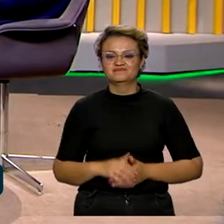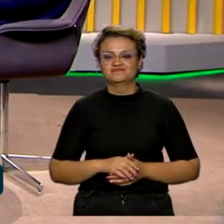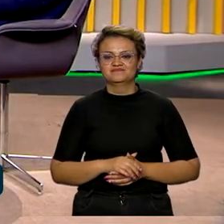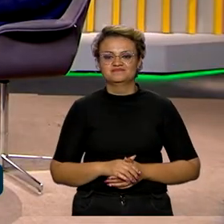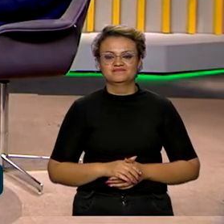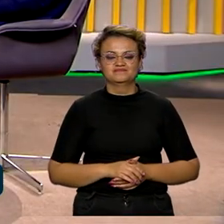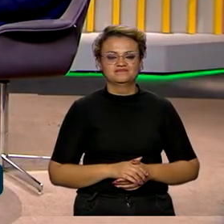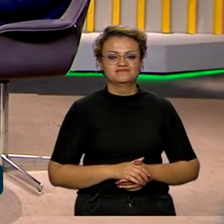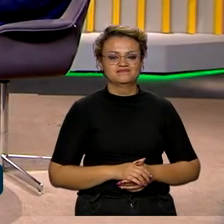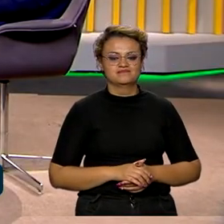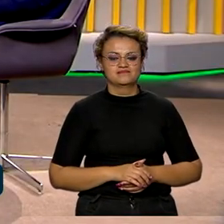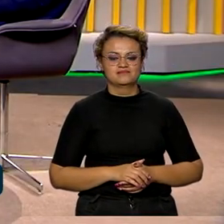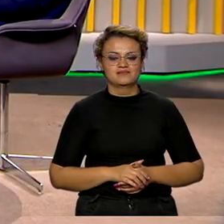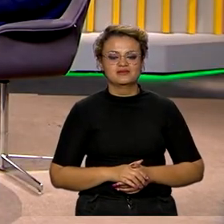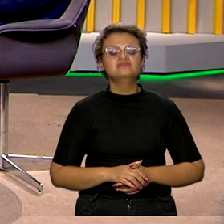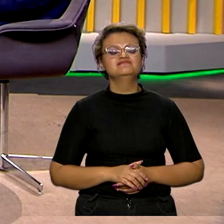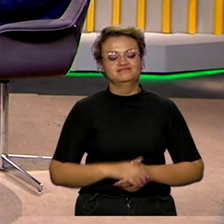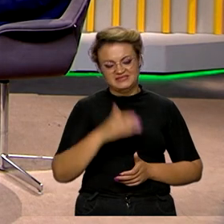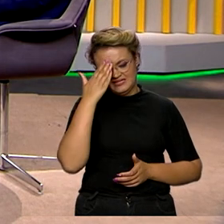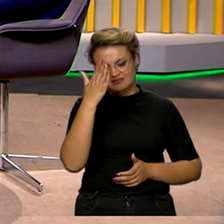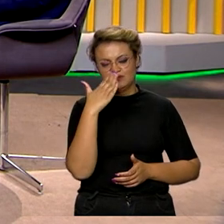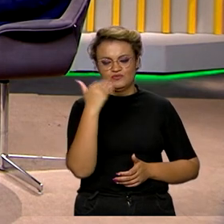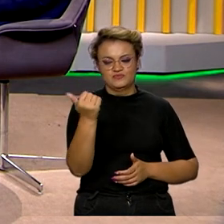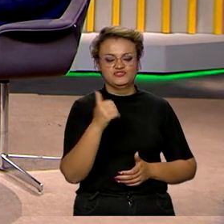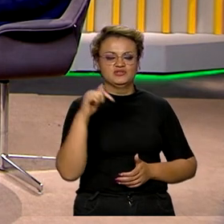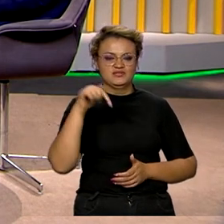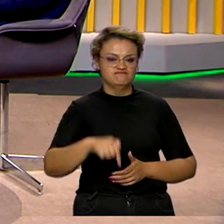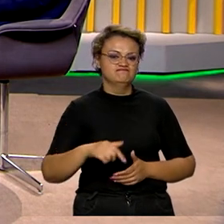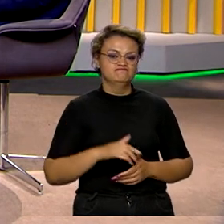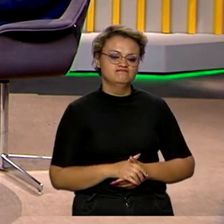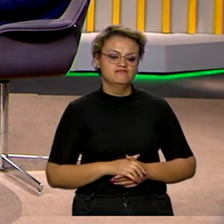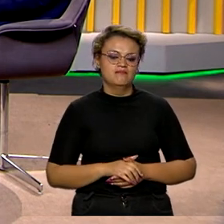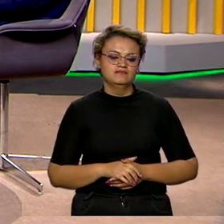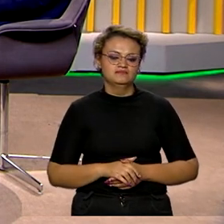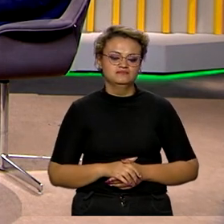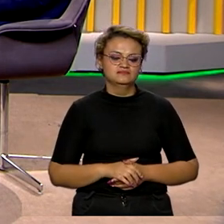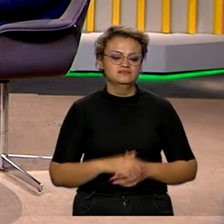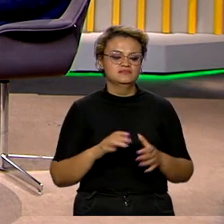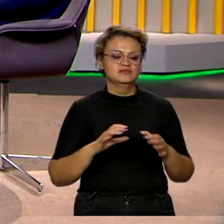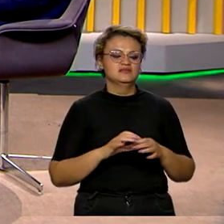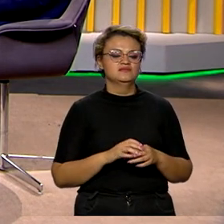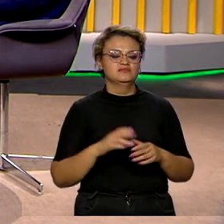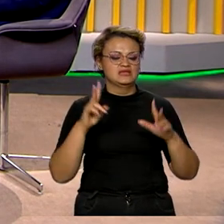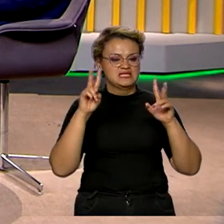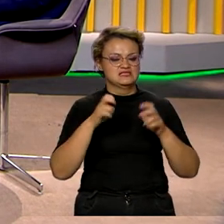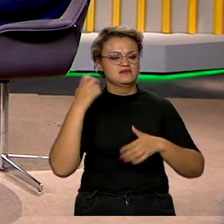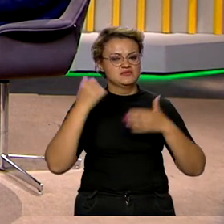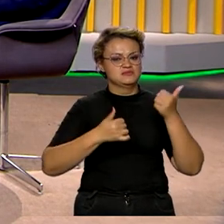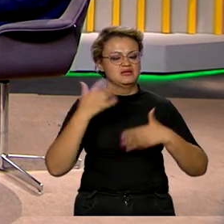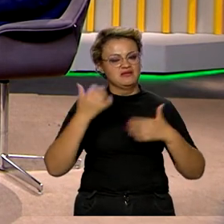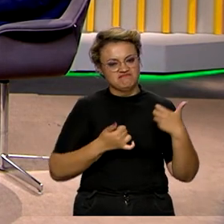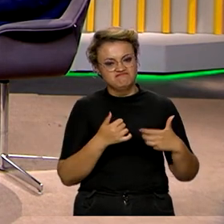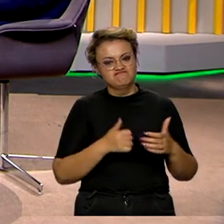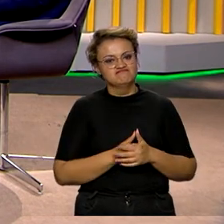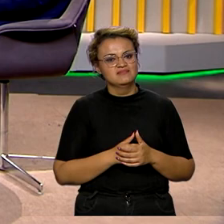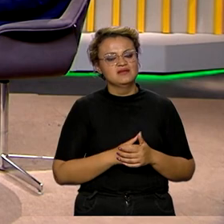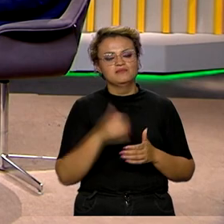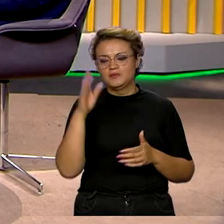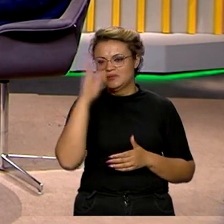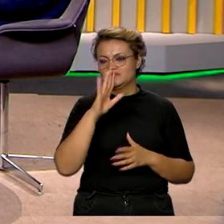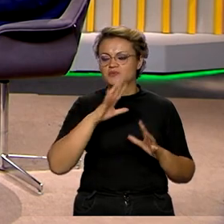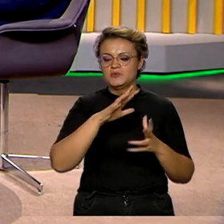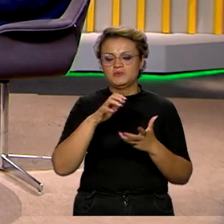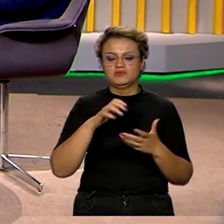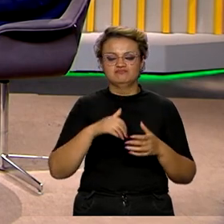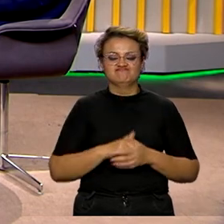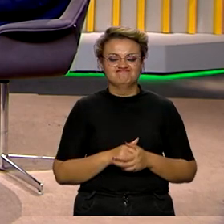muito obrigado pela entrevista. Eu que agradeço, Roberto, pelo convite, por ter tratado um tema tão importante como esse, tanto para o Brasil quanto para